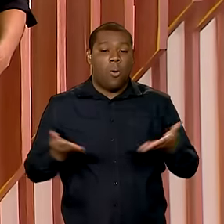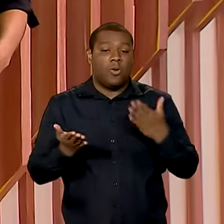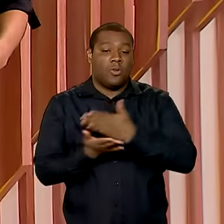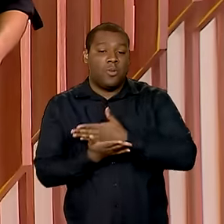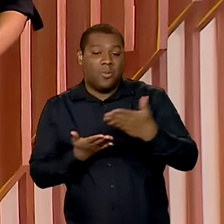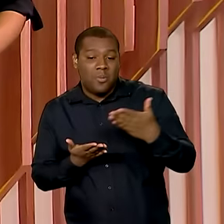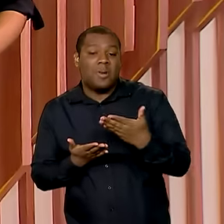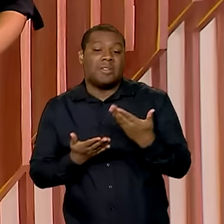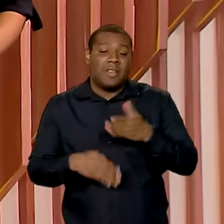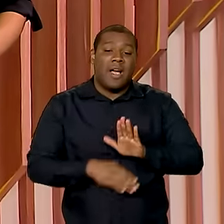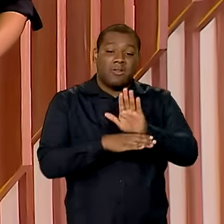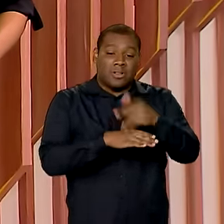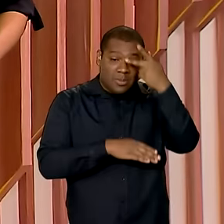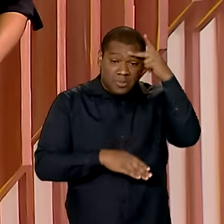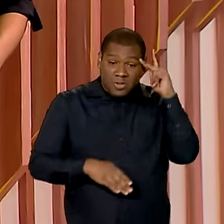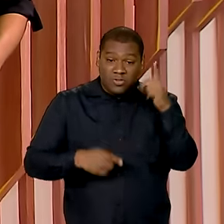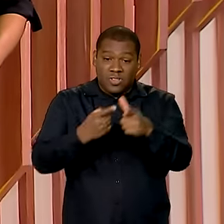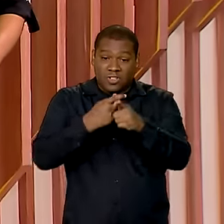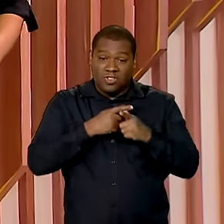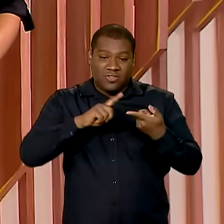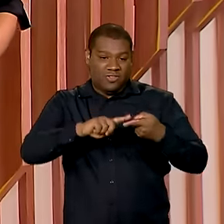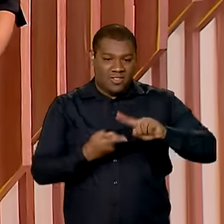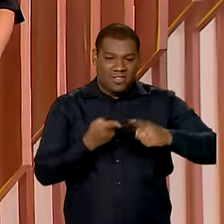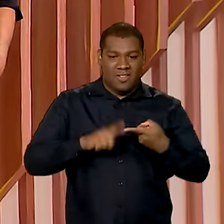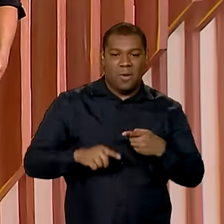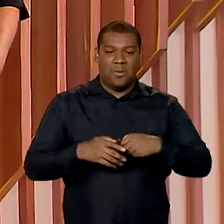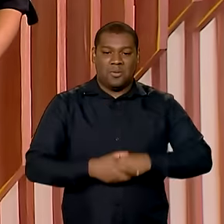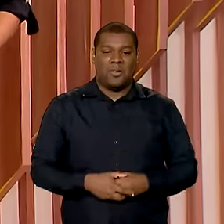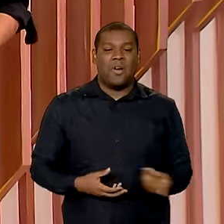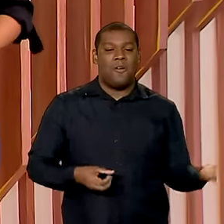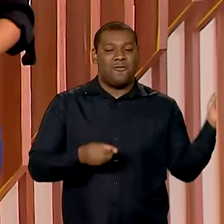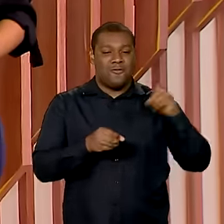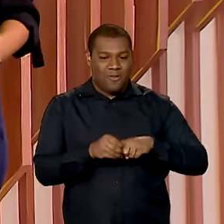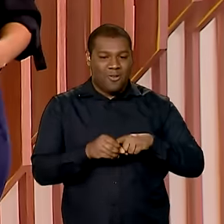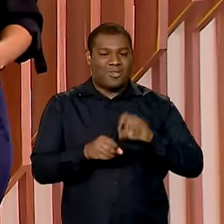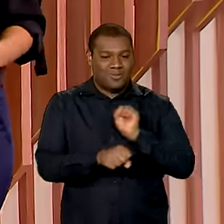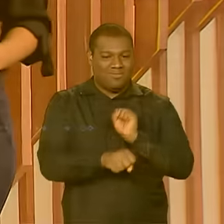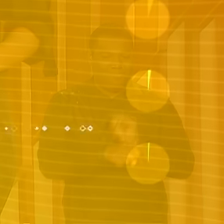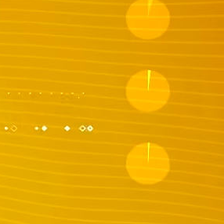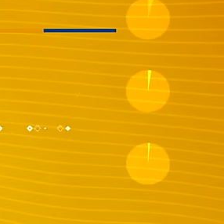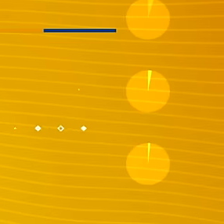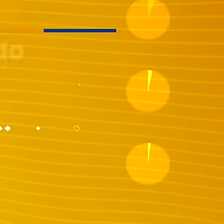Desenrola para renegociar dívidas de pequenas empresas. A gente volta em instantes.